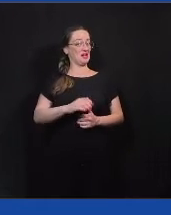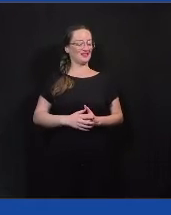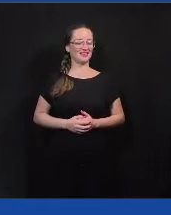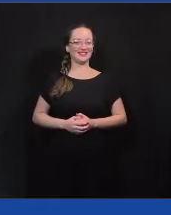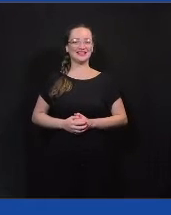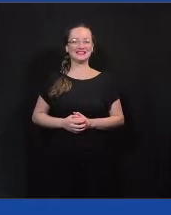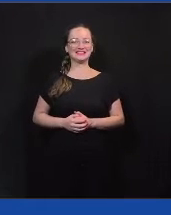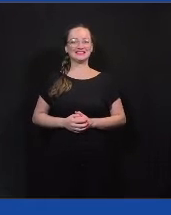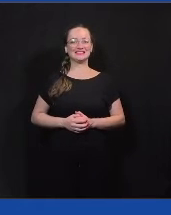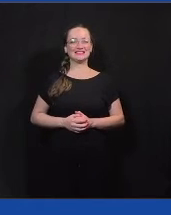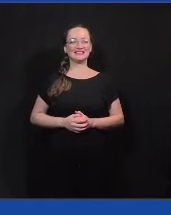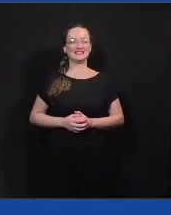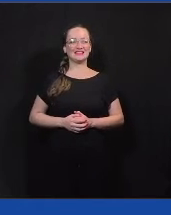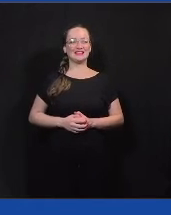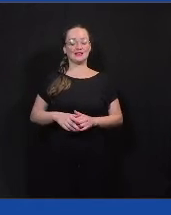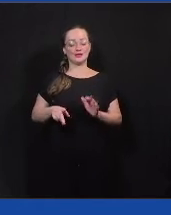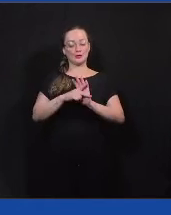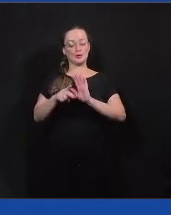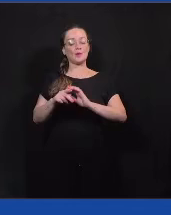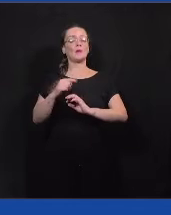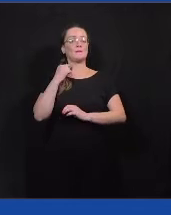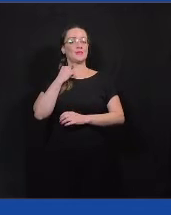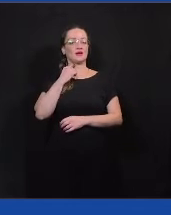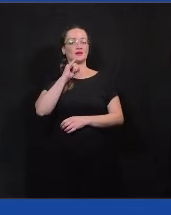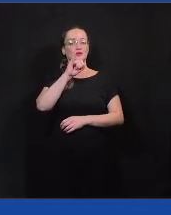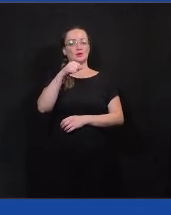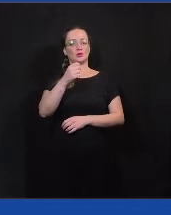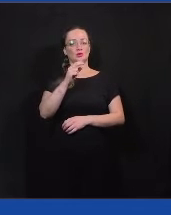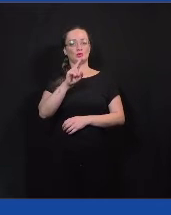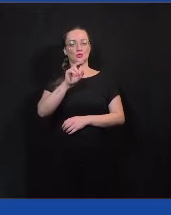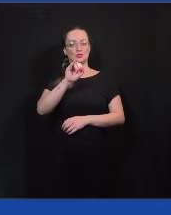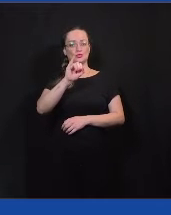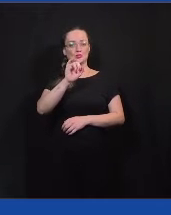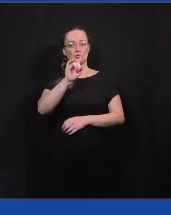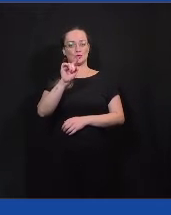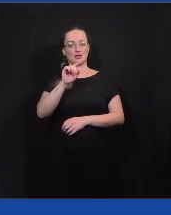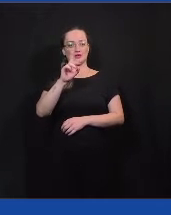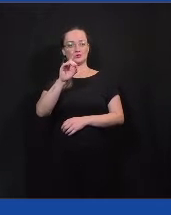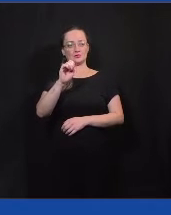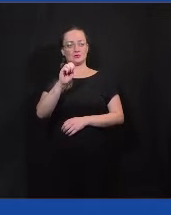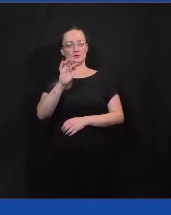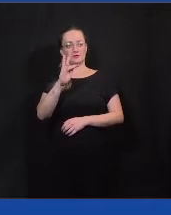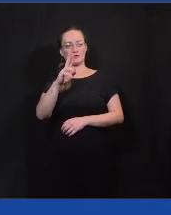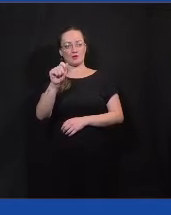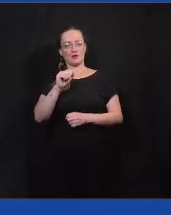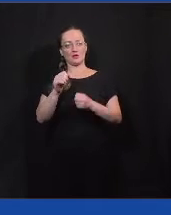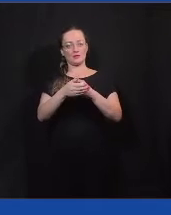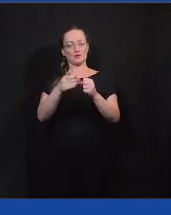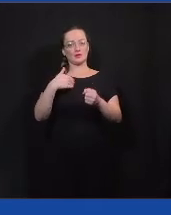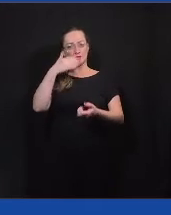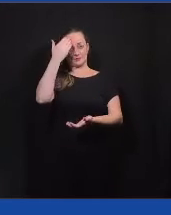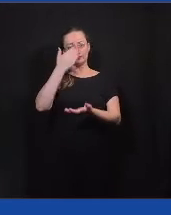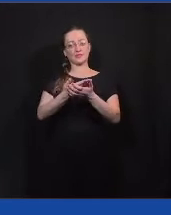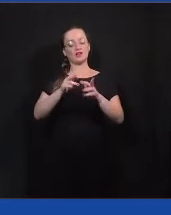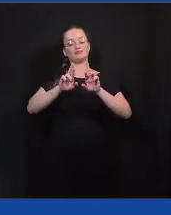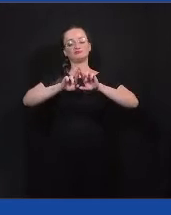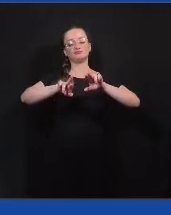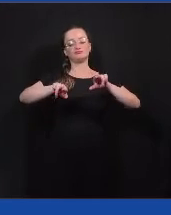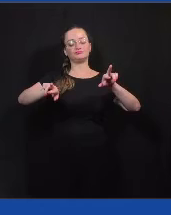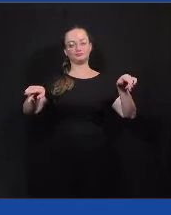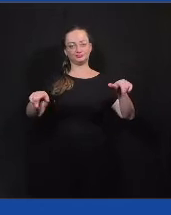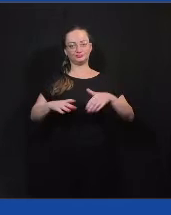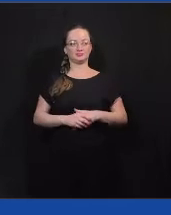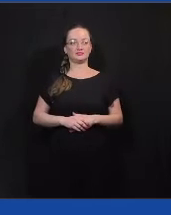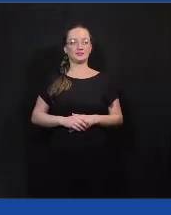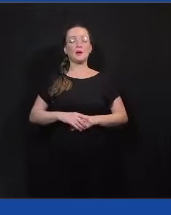Eu sou de Vigifora, Minas Gerais, e democracia para mim é diversidade. Vieram